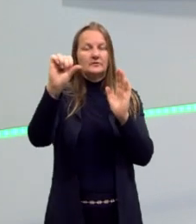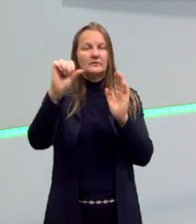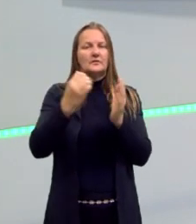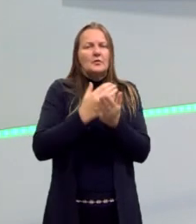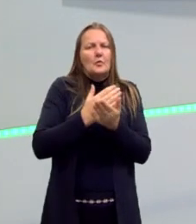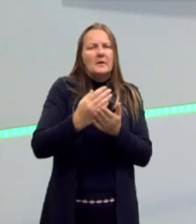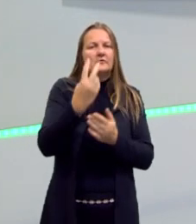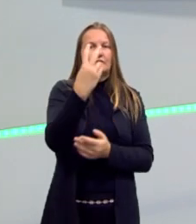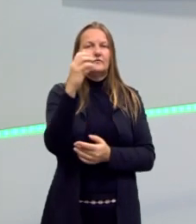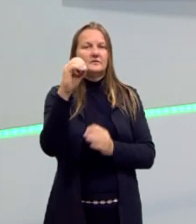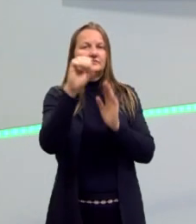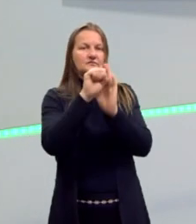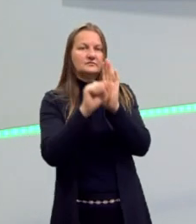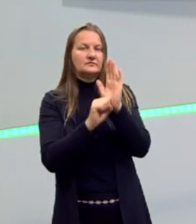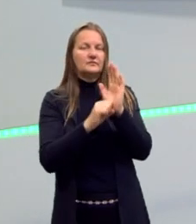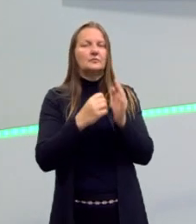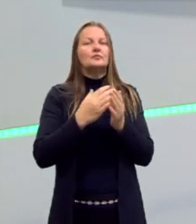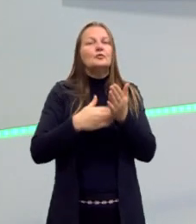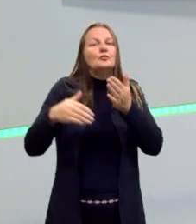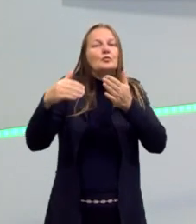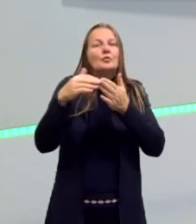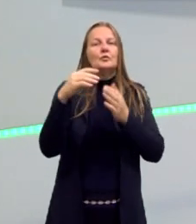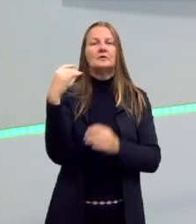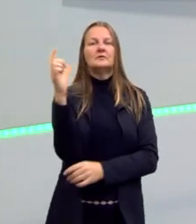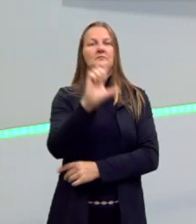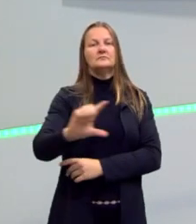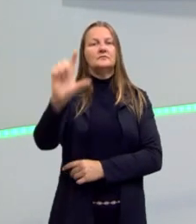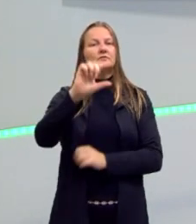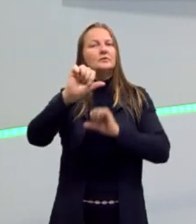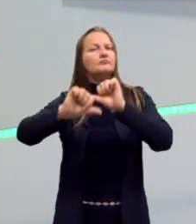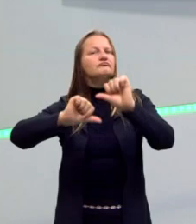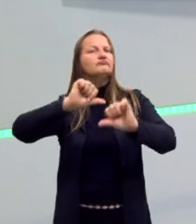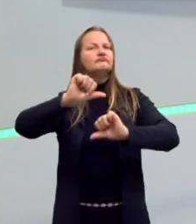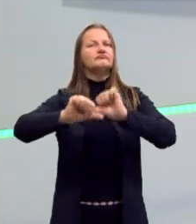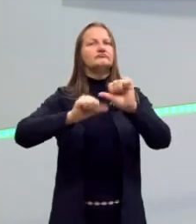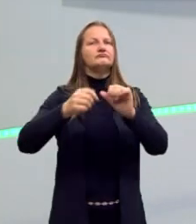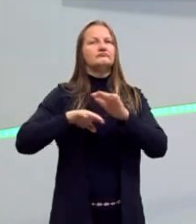início do século XX, toda a literatura vai se transformar.